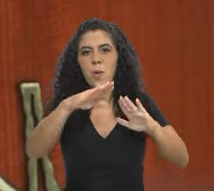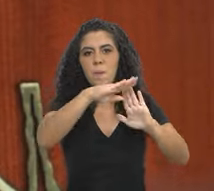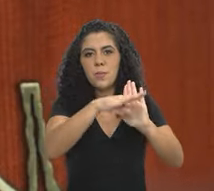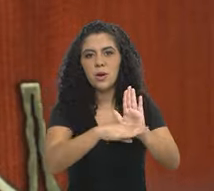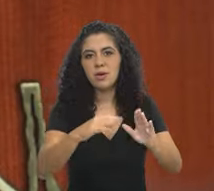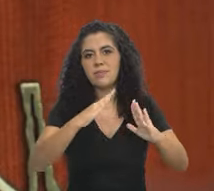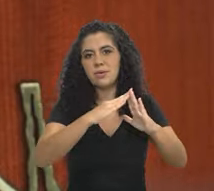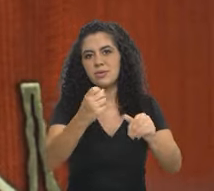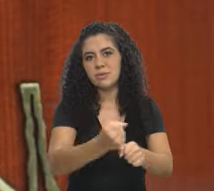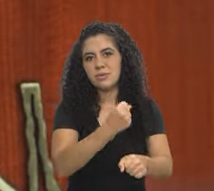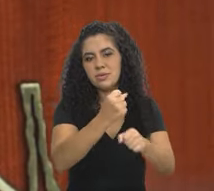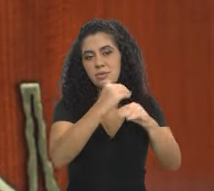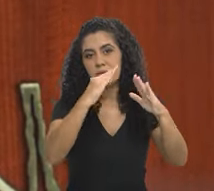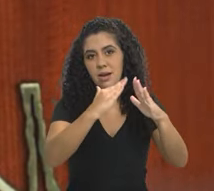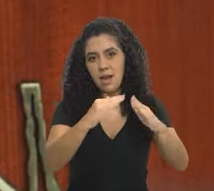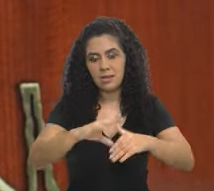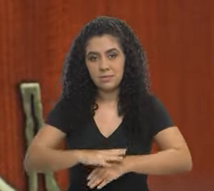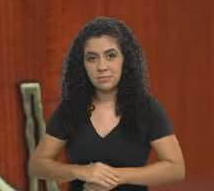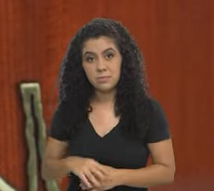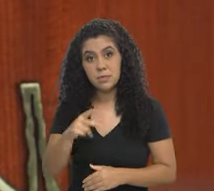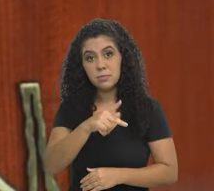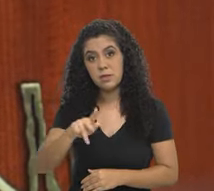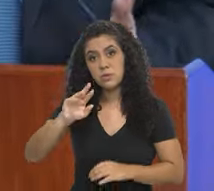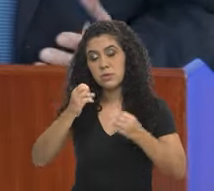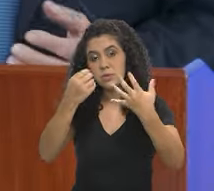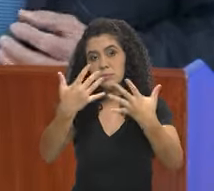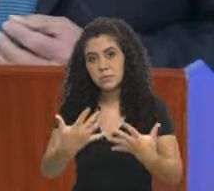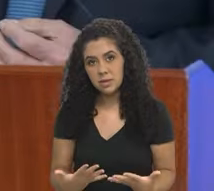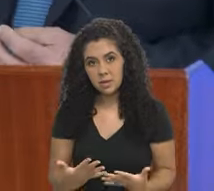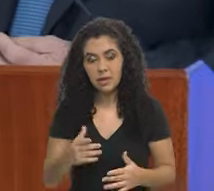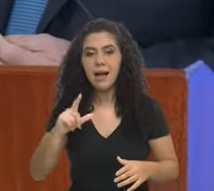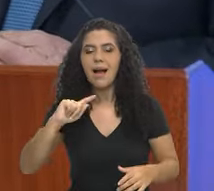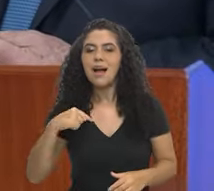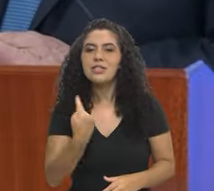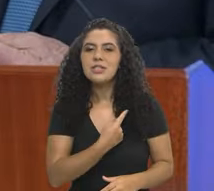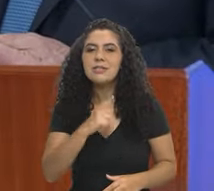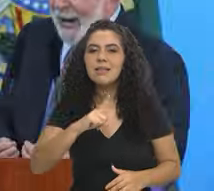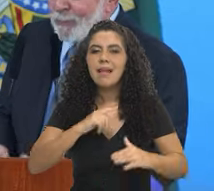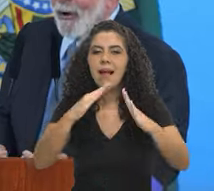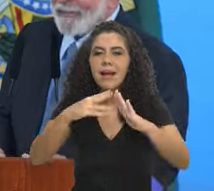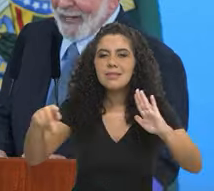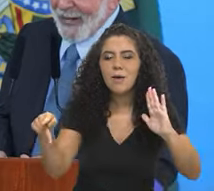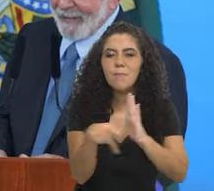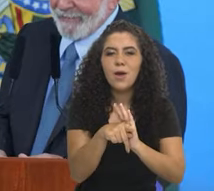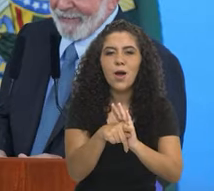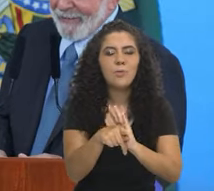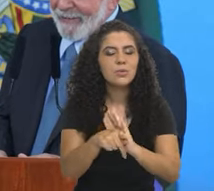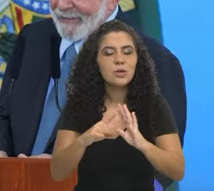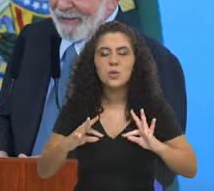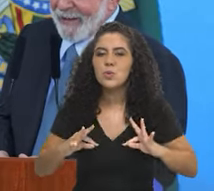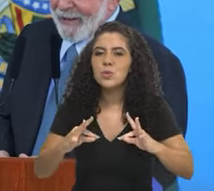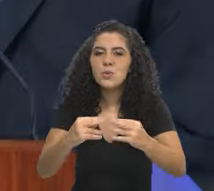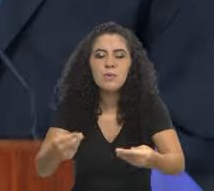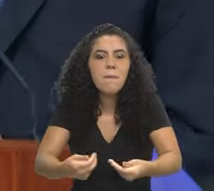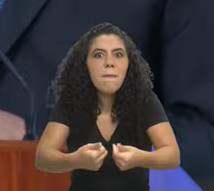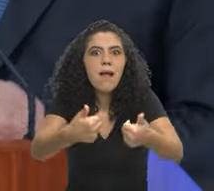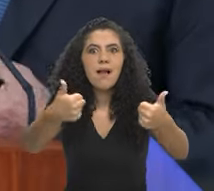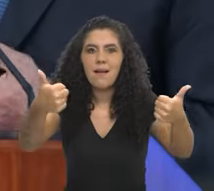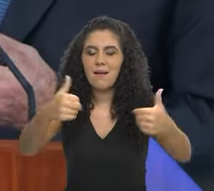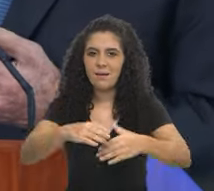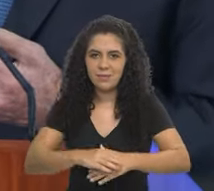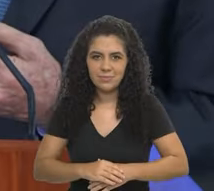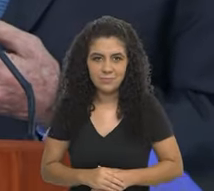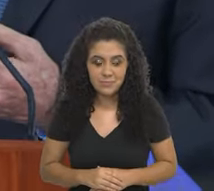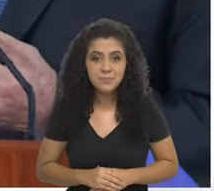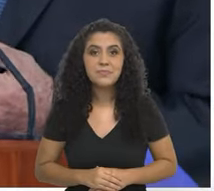prestação do Minha Casa Minha Vida. Mas quando a gente tem a nossa casa, tudo,